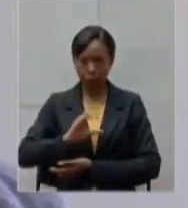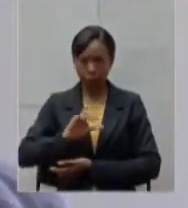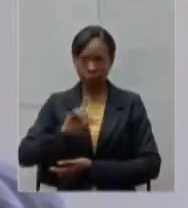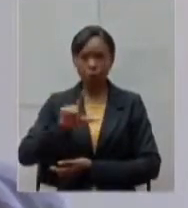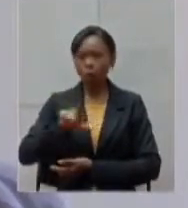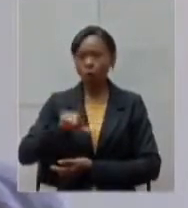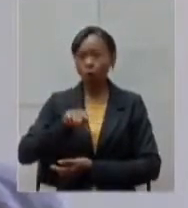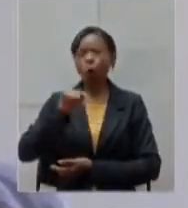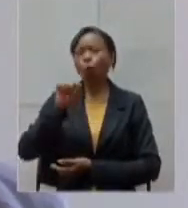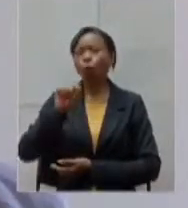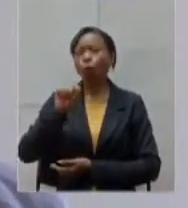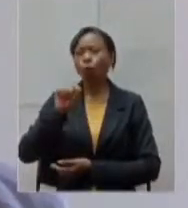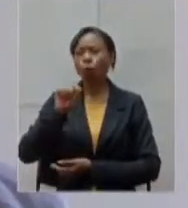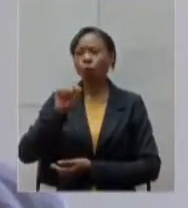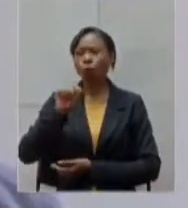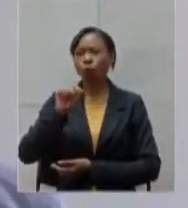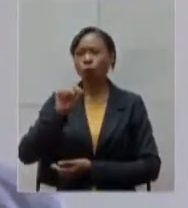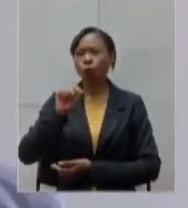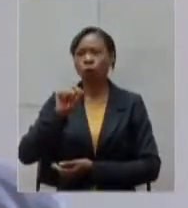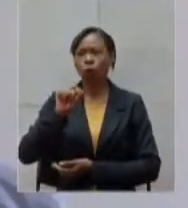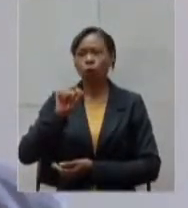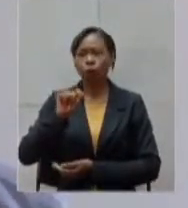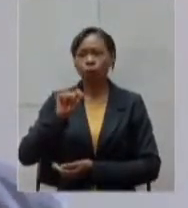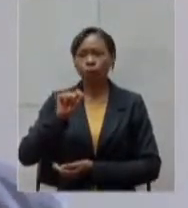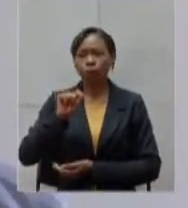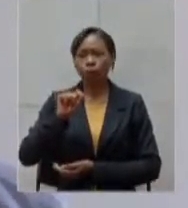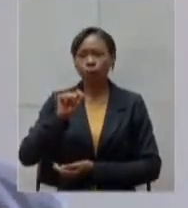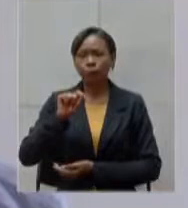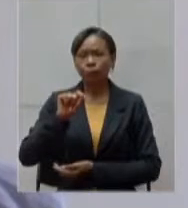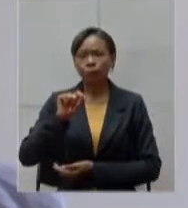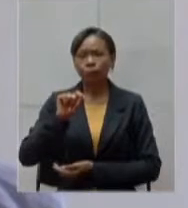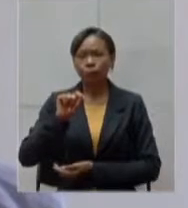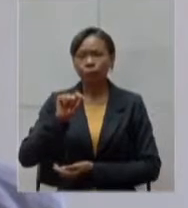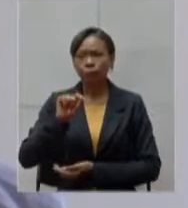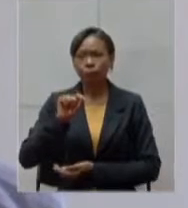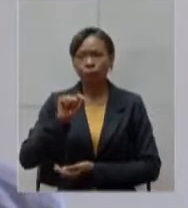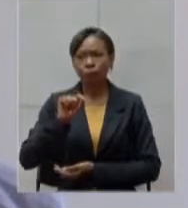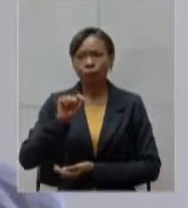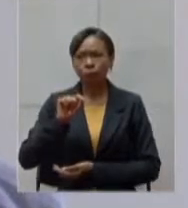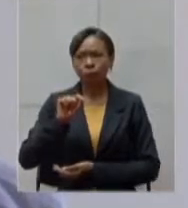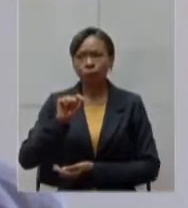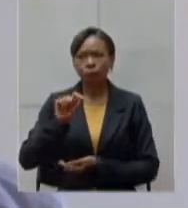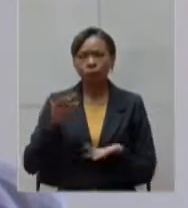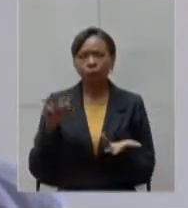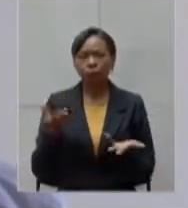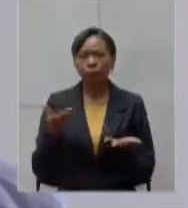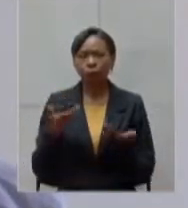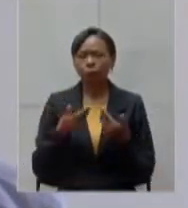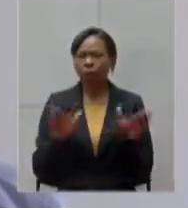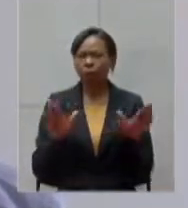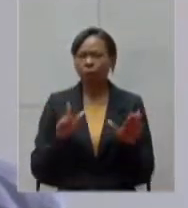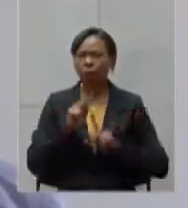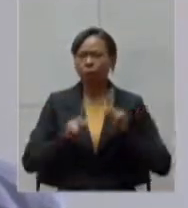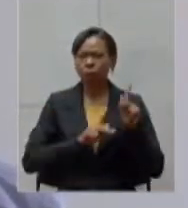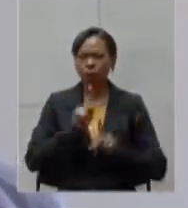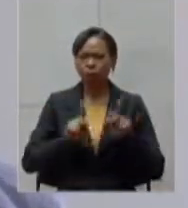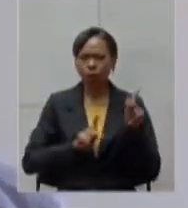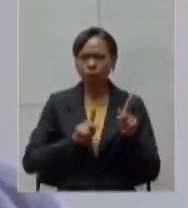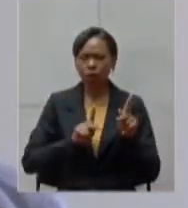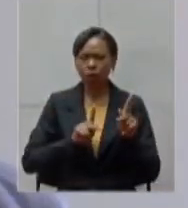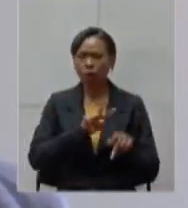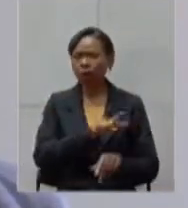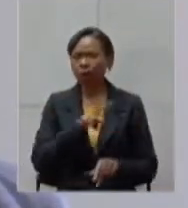testar maciçamente a população ao invés de investir em compra de respiradores e leitos de CTI